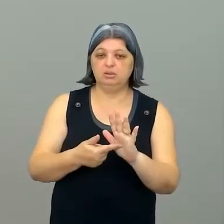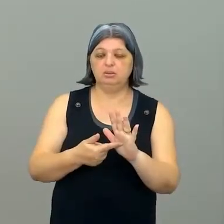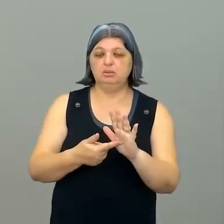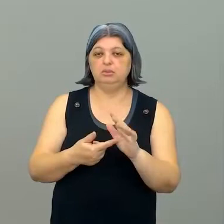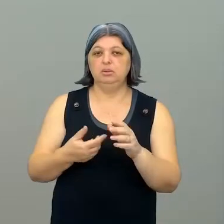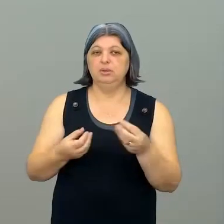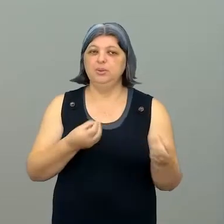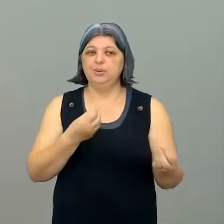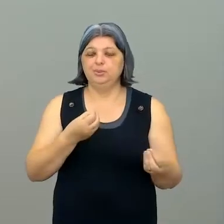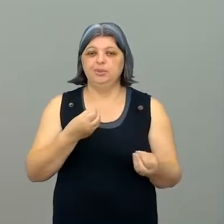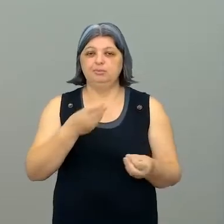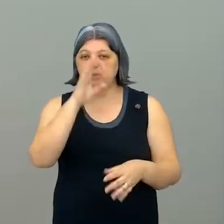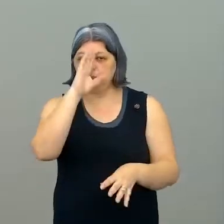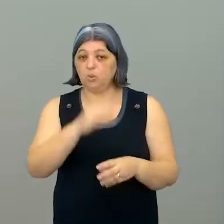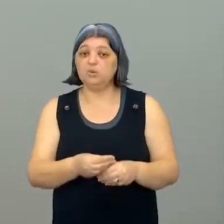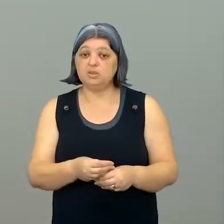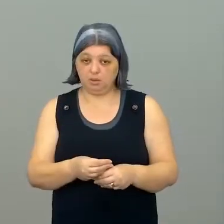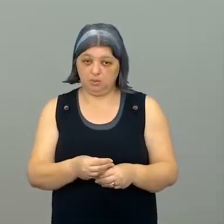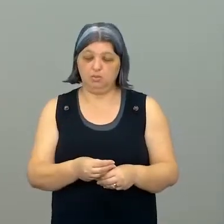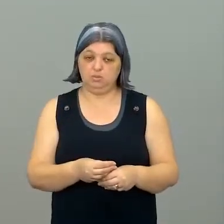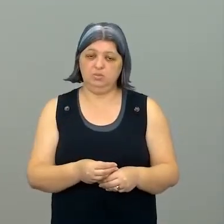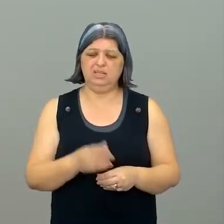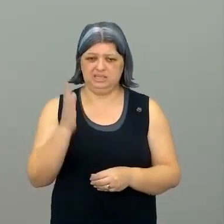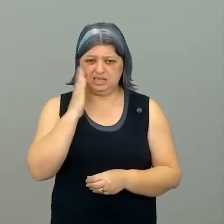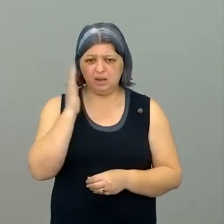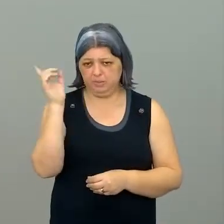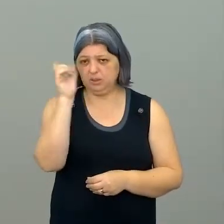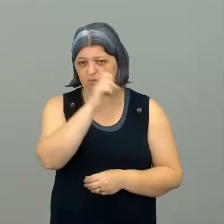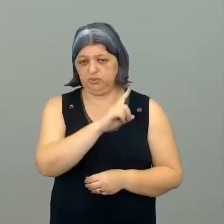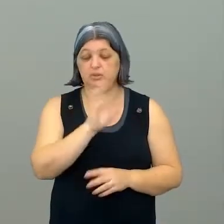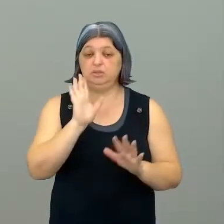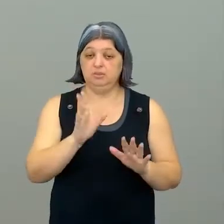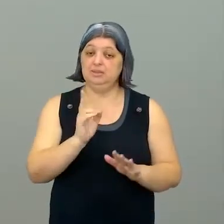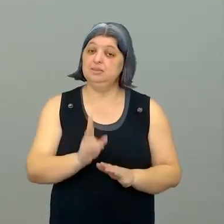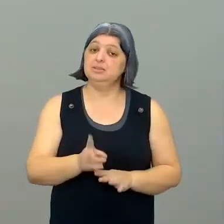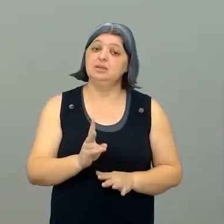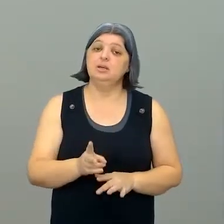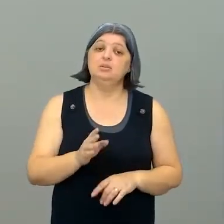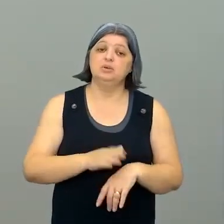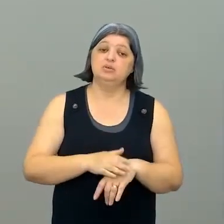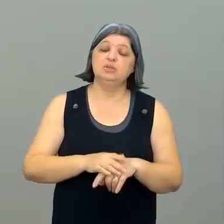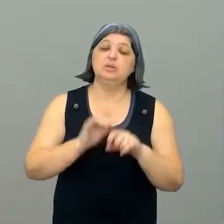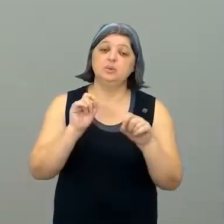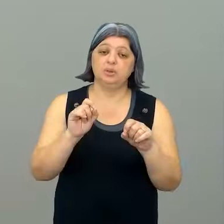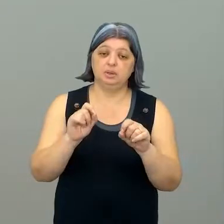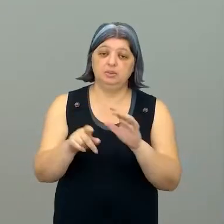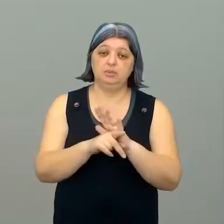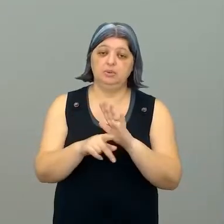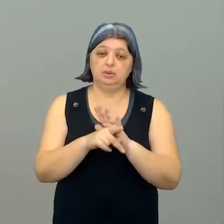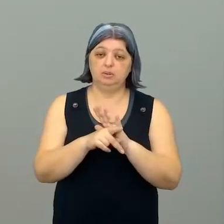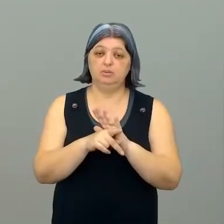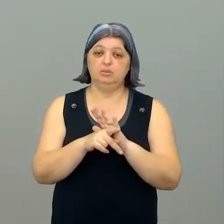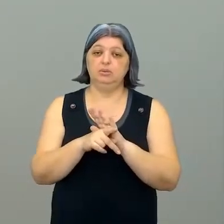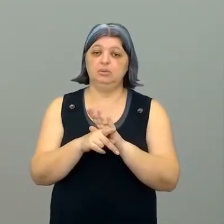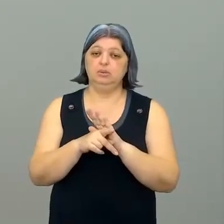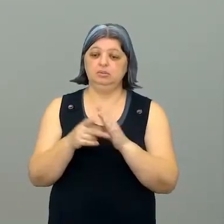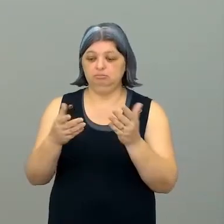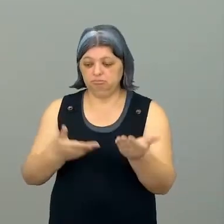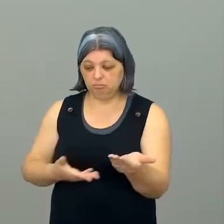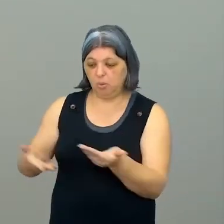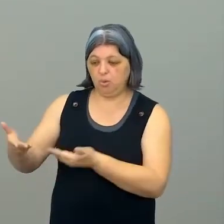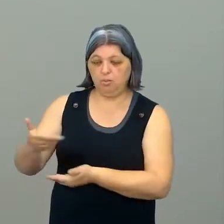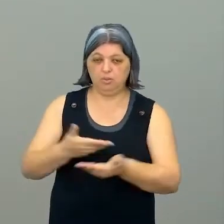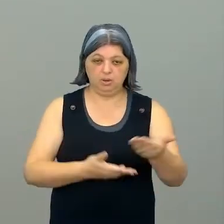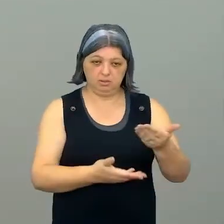a gente sabe das dificuldades e tals, mas é sempre o ideal que você faça esse compartilhamento, né? Com várias pessoas,